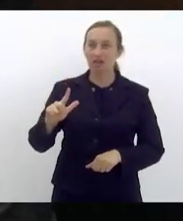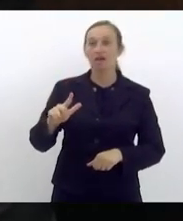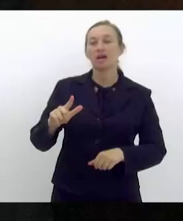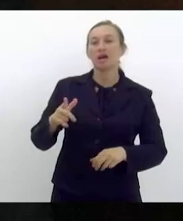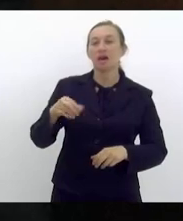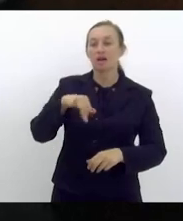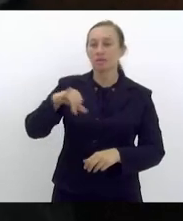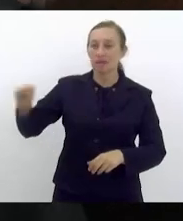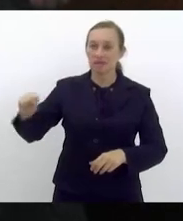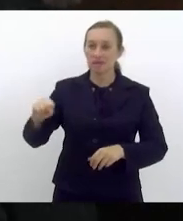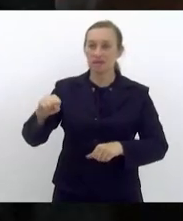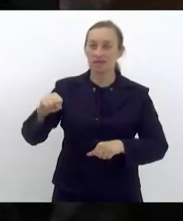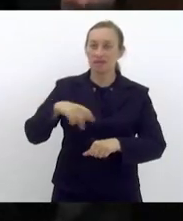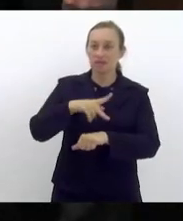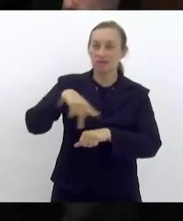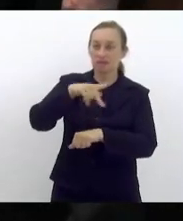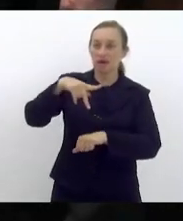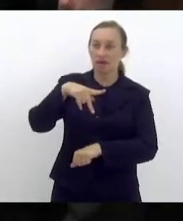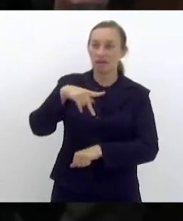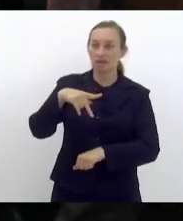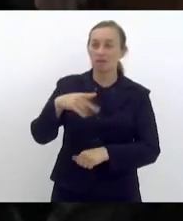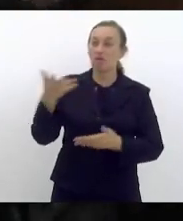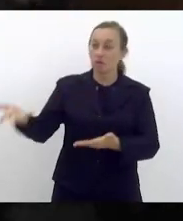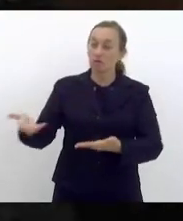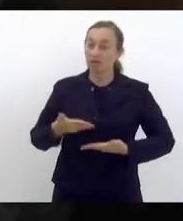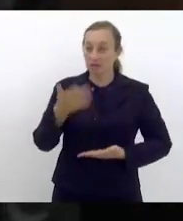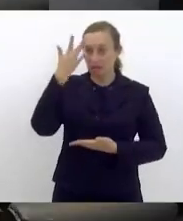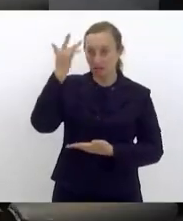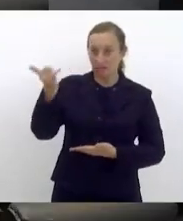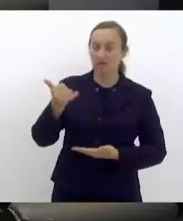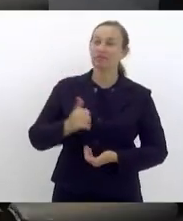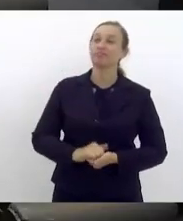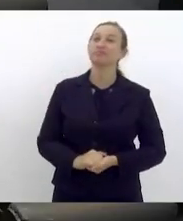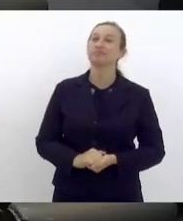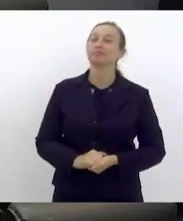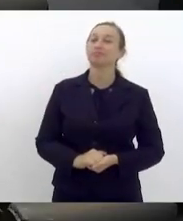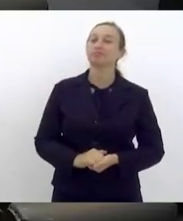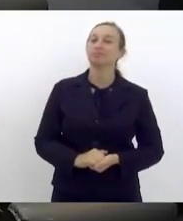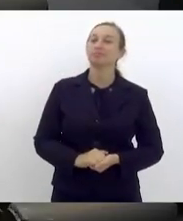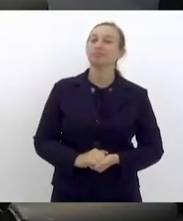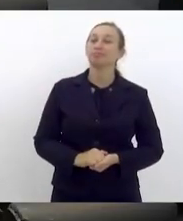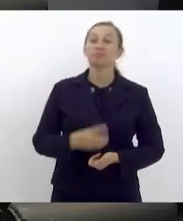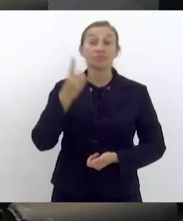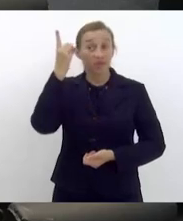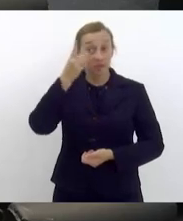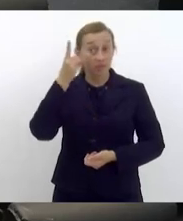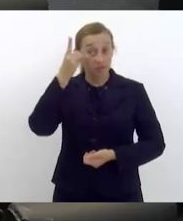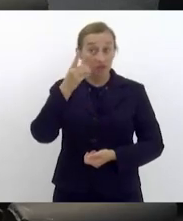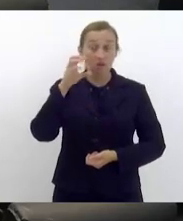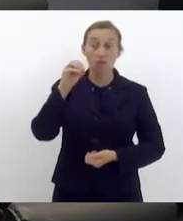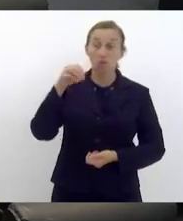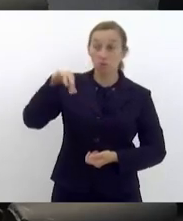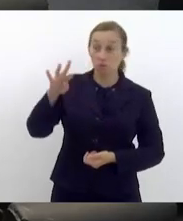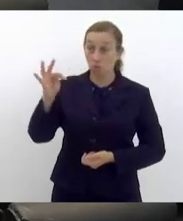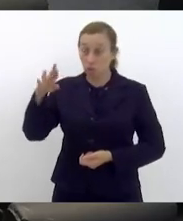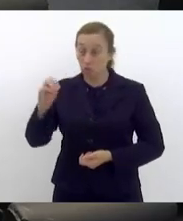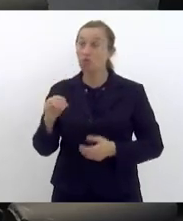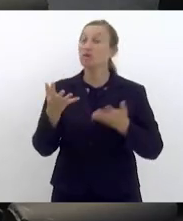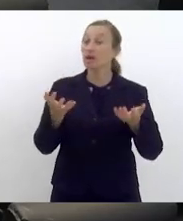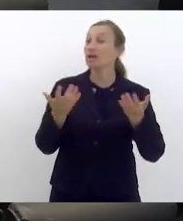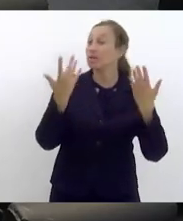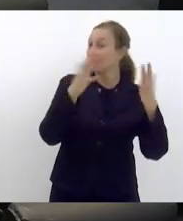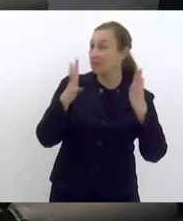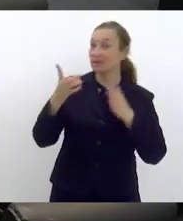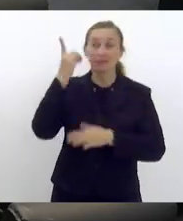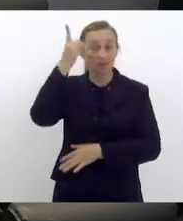Estão todos convidados amanhã às 11h30, no 21º andar. Obrigado, deputado Fred. Deputado Ottonio de Paulo. Eu quero parabenizar